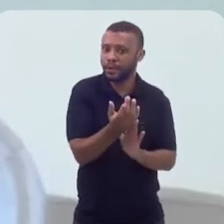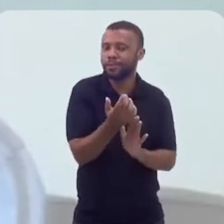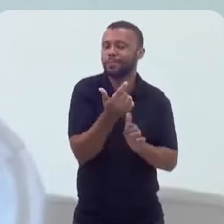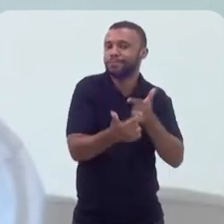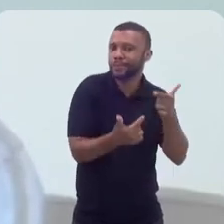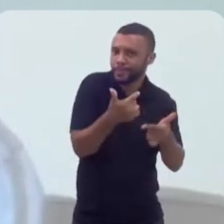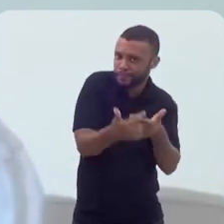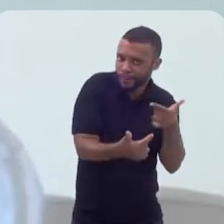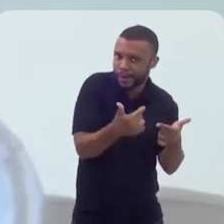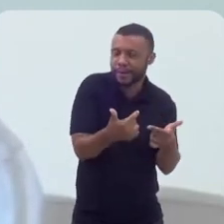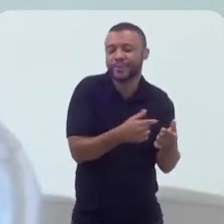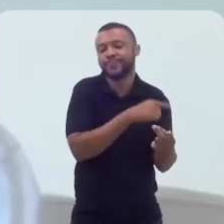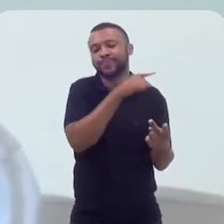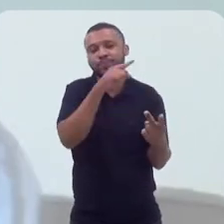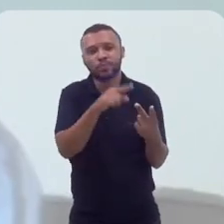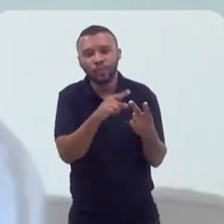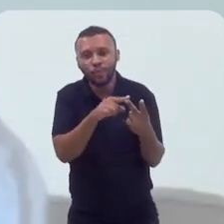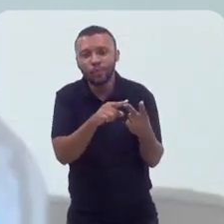o elo de